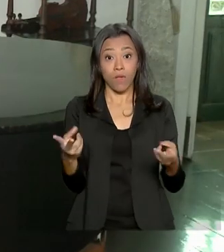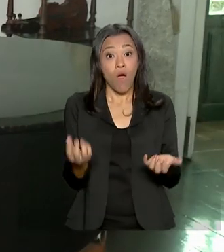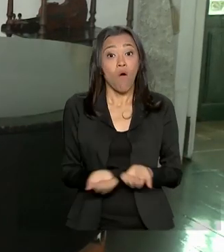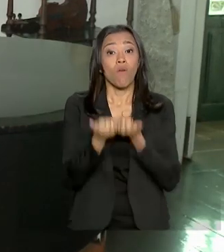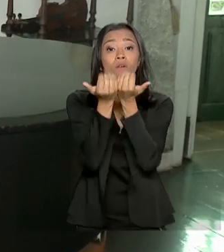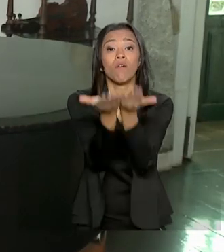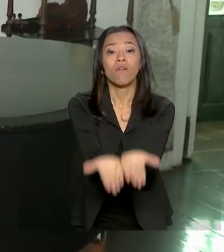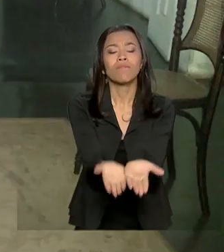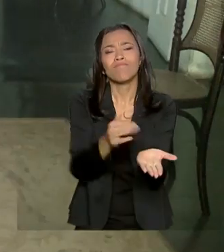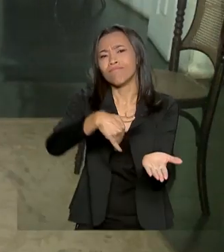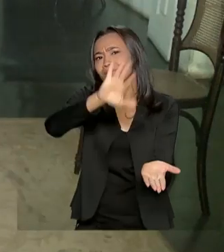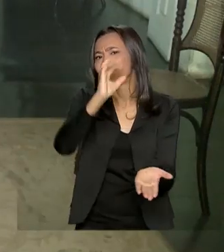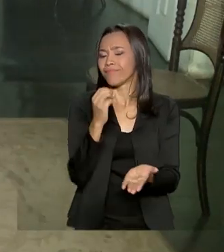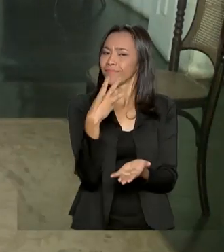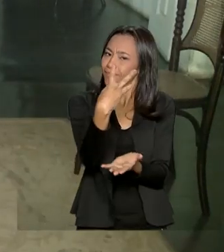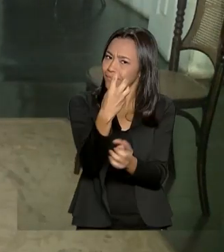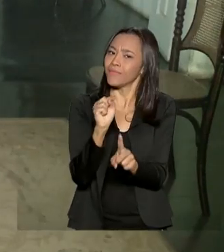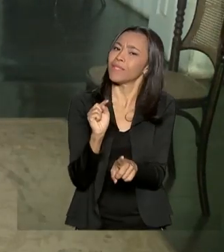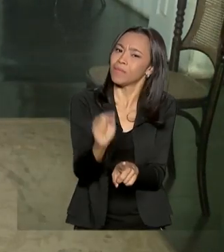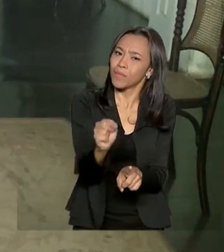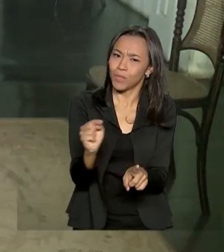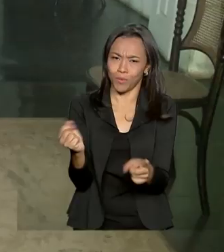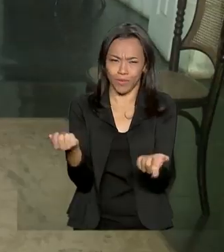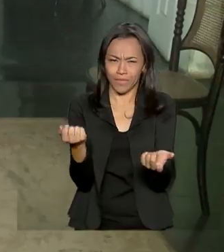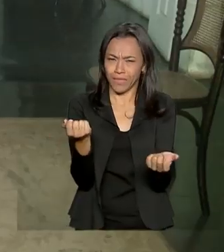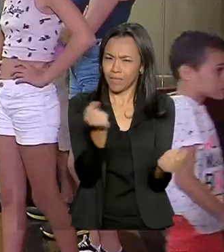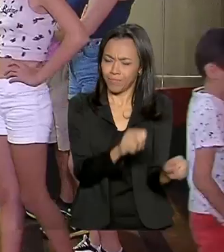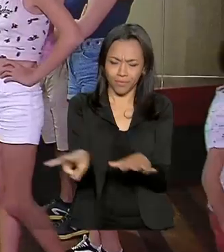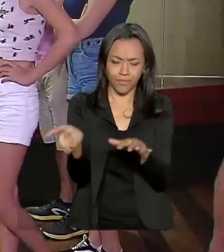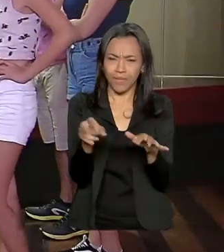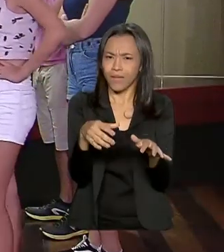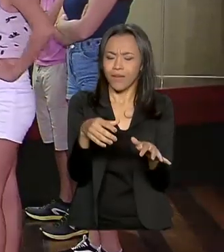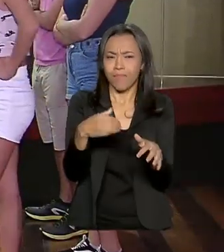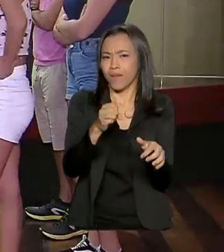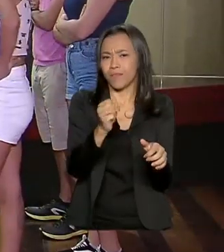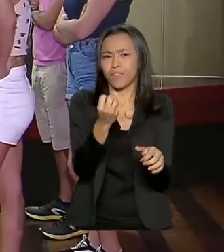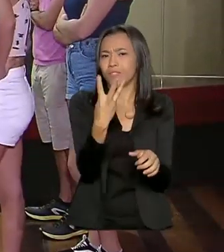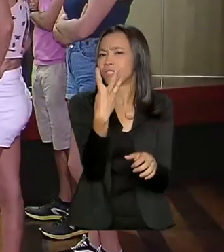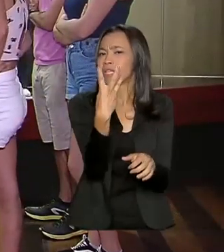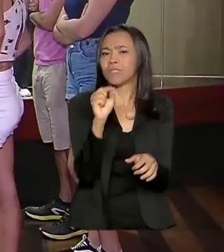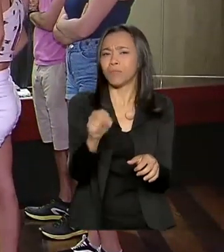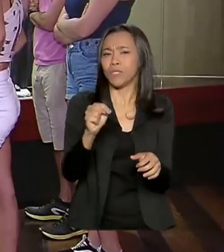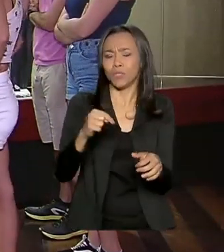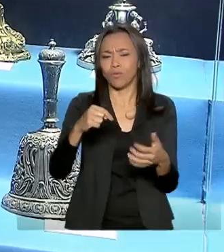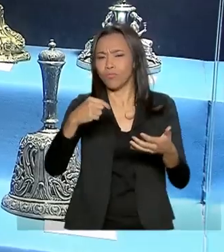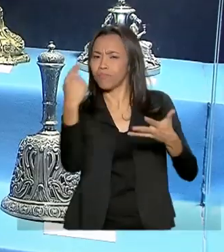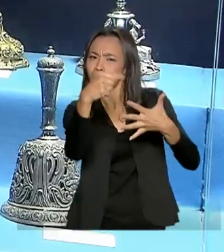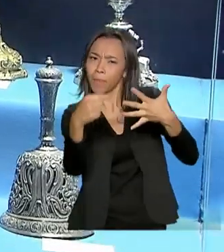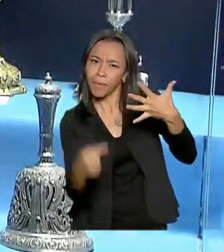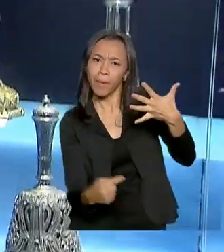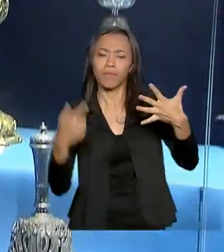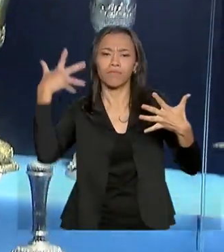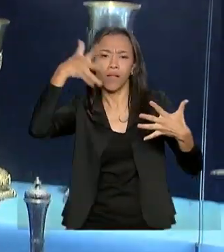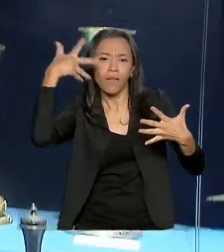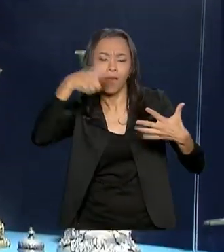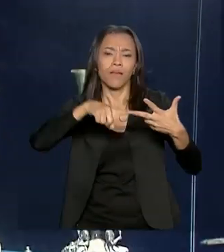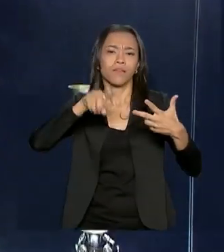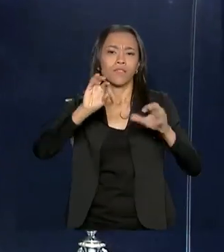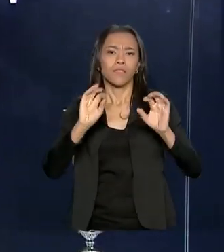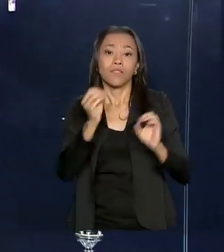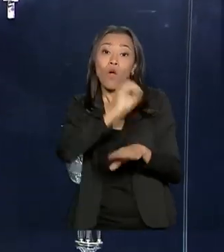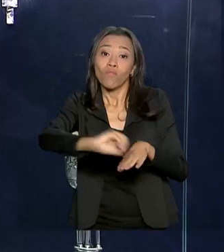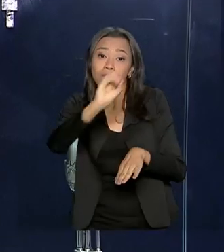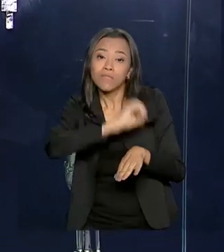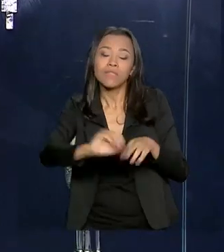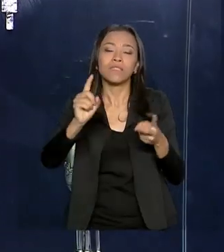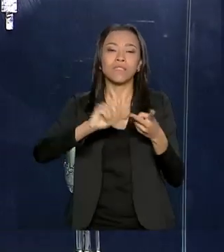oferecidas mais de 3 mil atividades durante esta semana, envolvendo visitas mediadas, palestras, oficinas